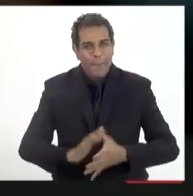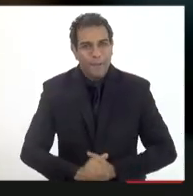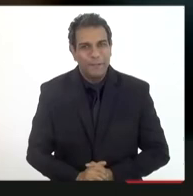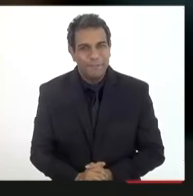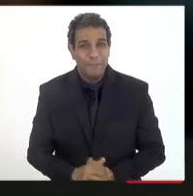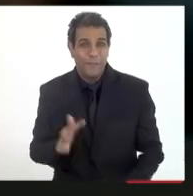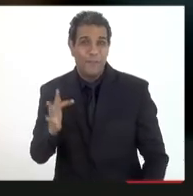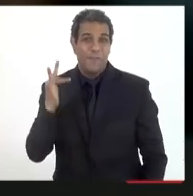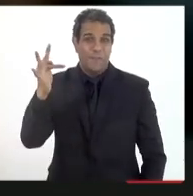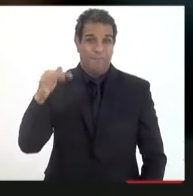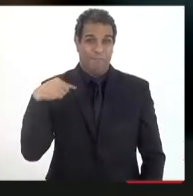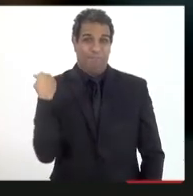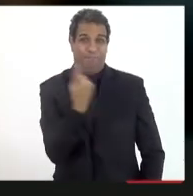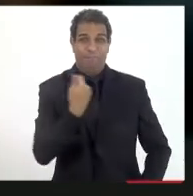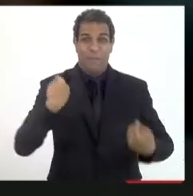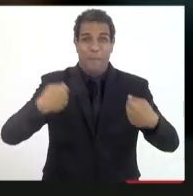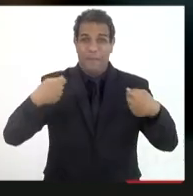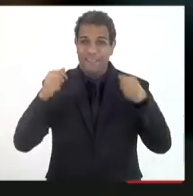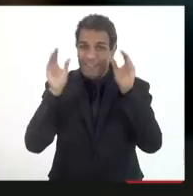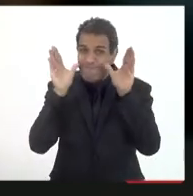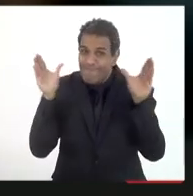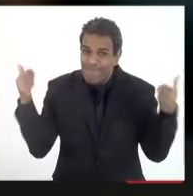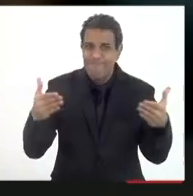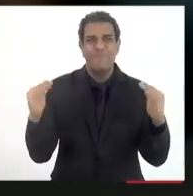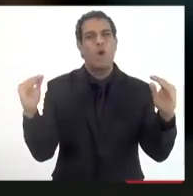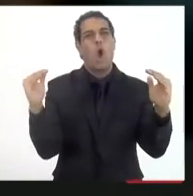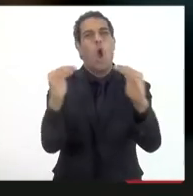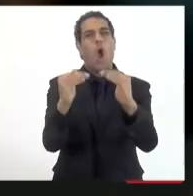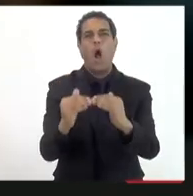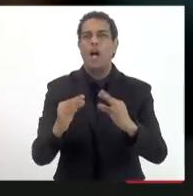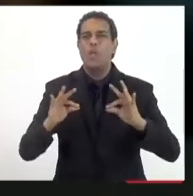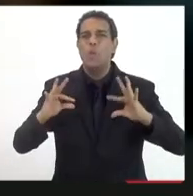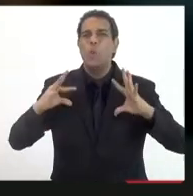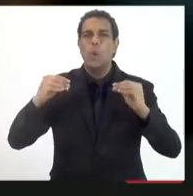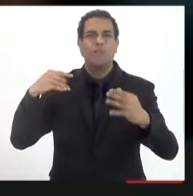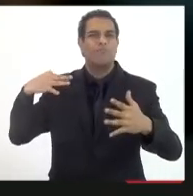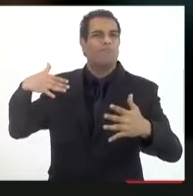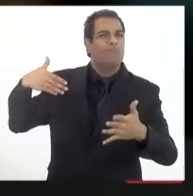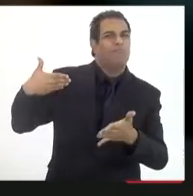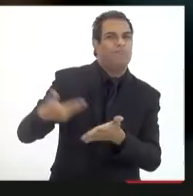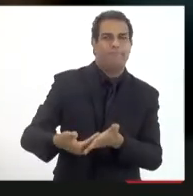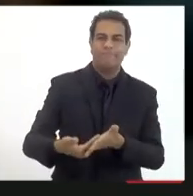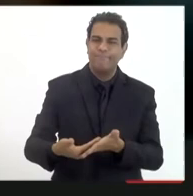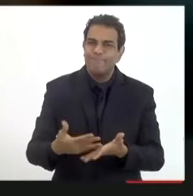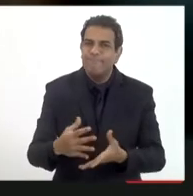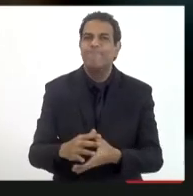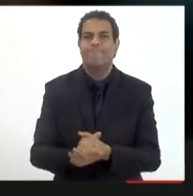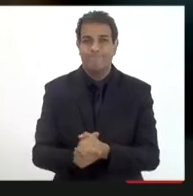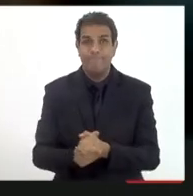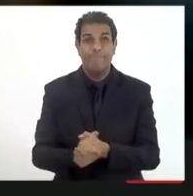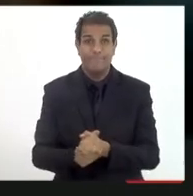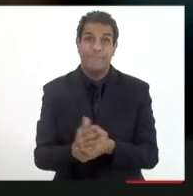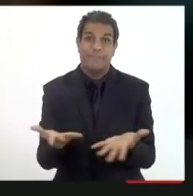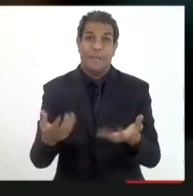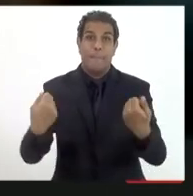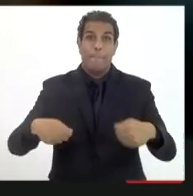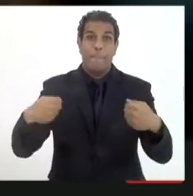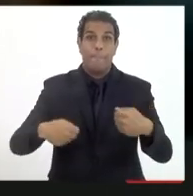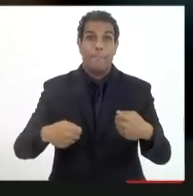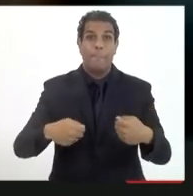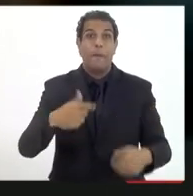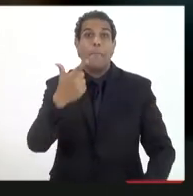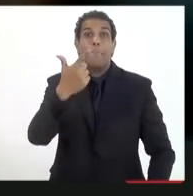como devemos focar eu concordo com tudo que foi dito anteriormente talvez a formação de um outro